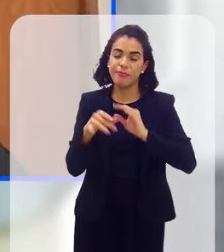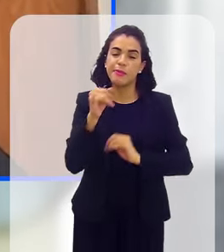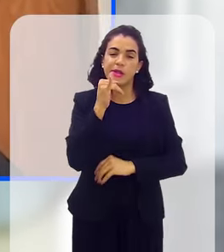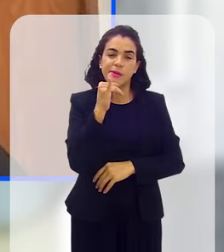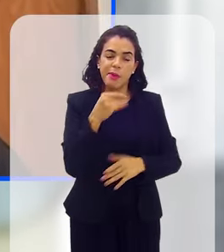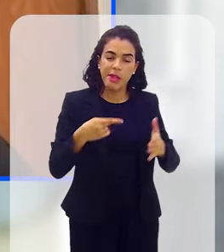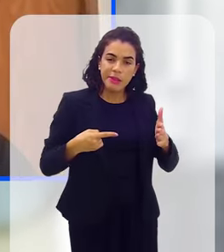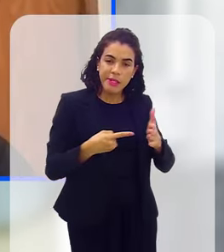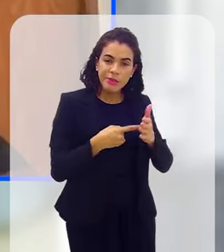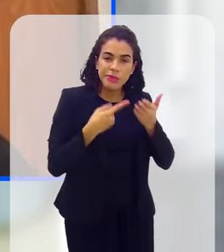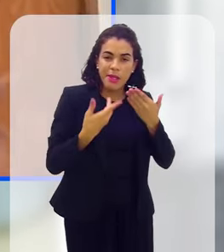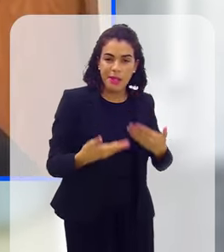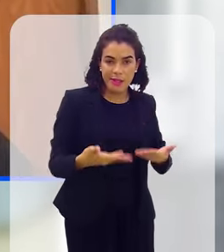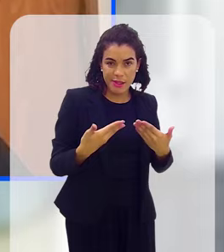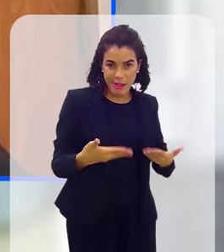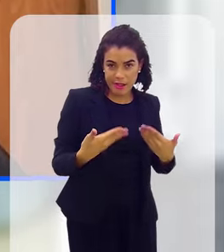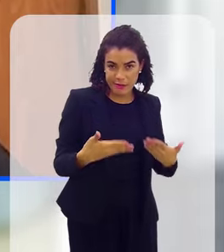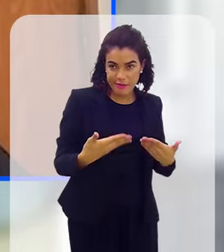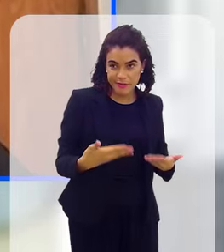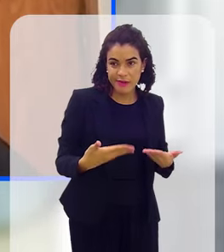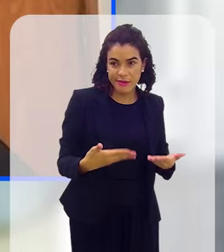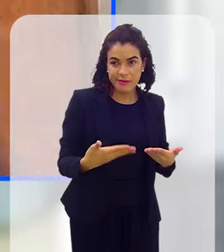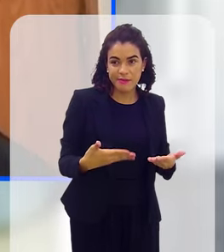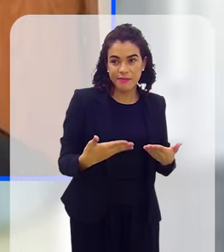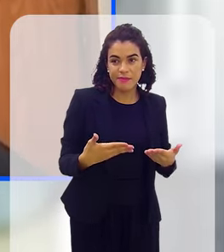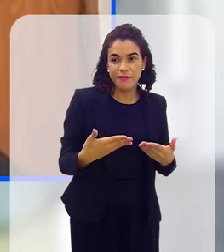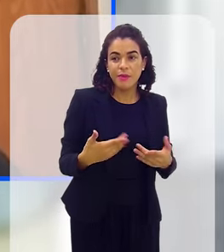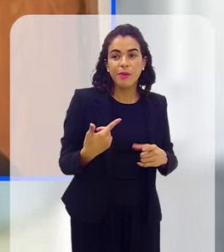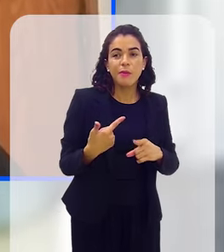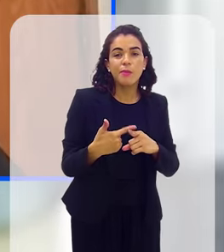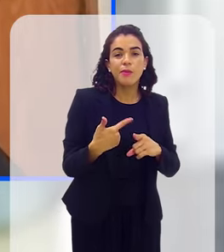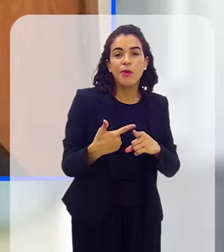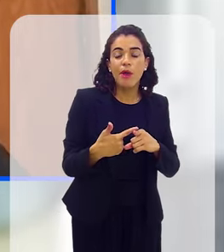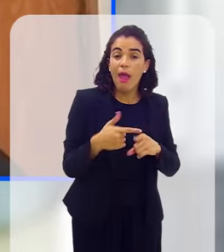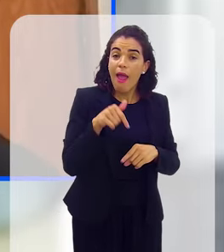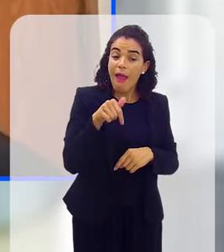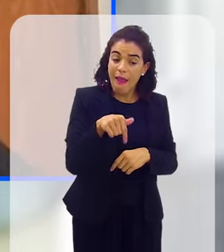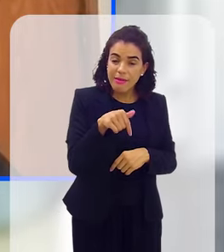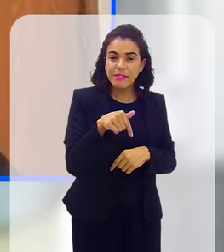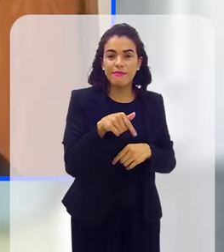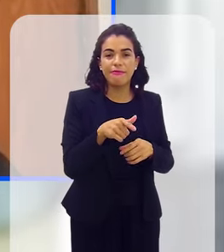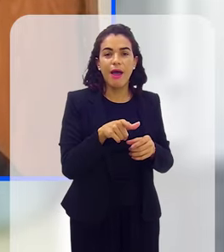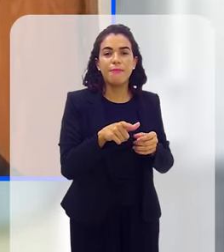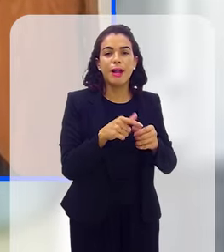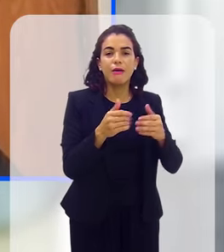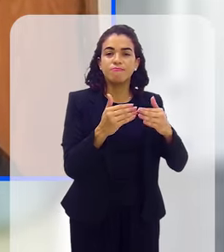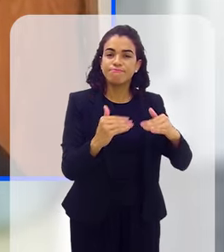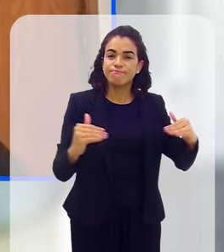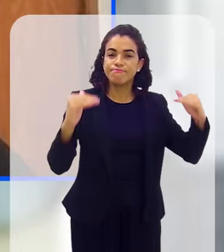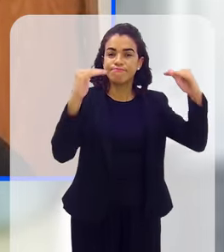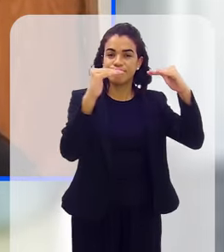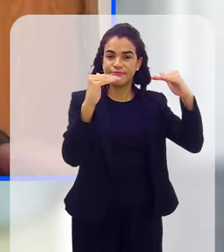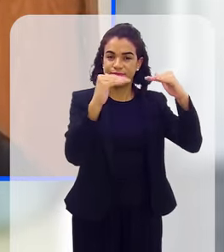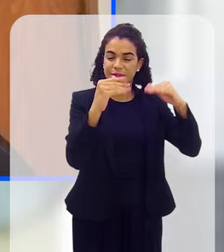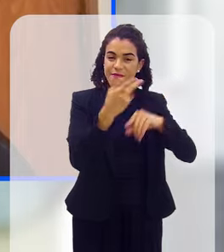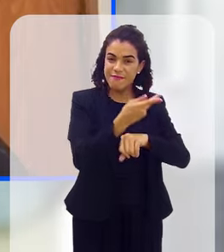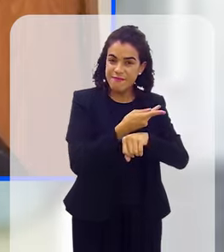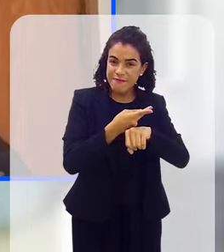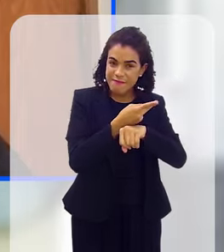digamos assim, é o a gente nunca sabe o que vem em contrapartida, elas vão para as superintendências e são fiscalizadas